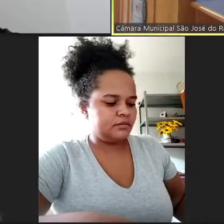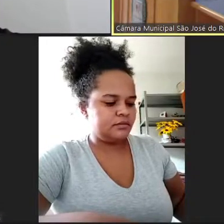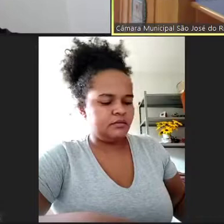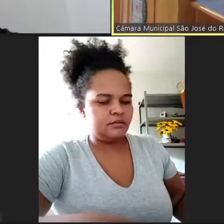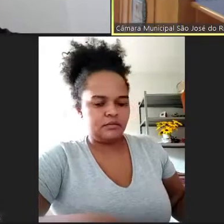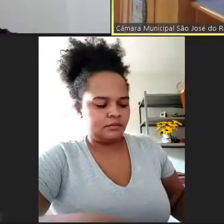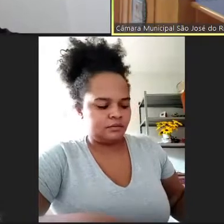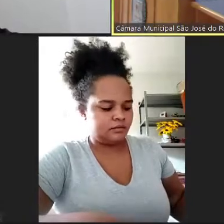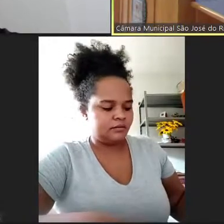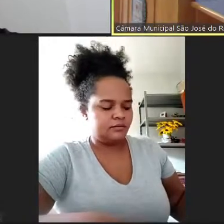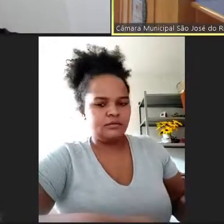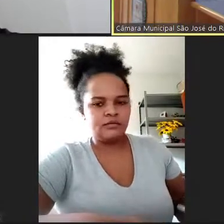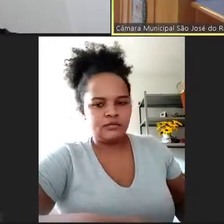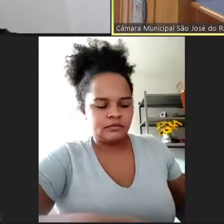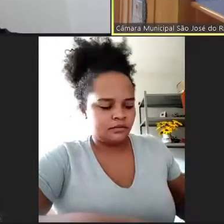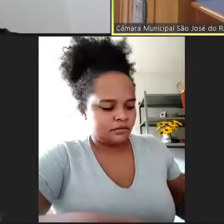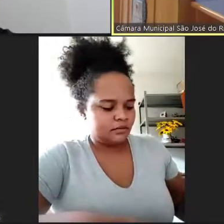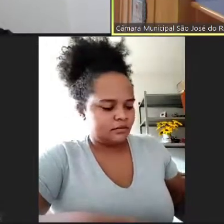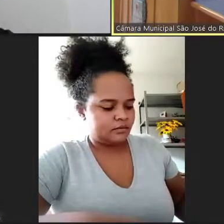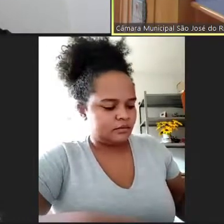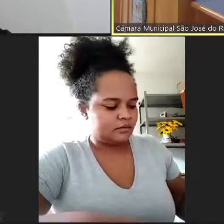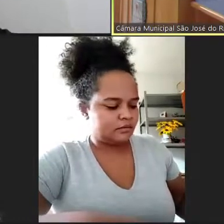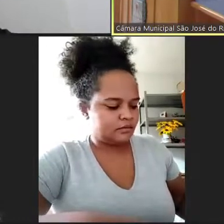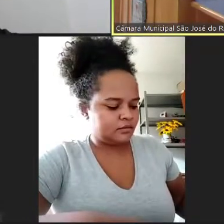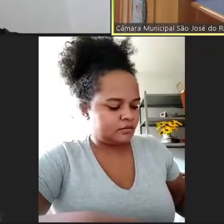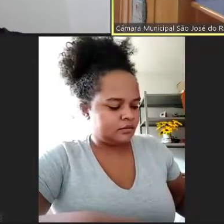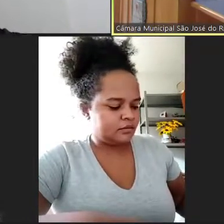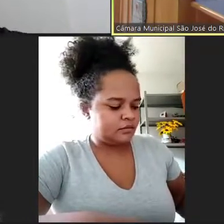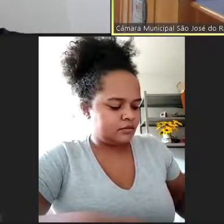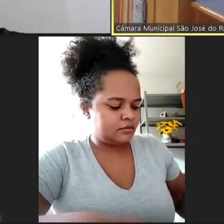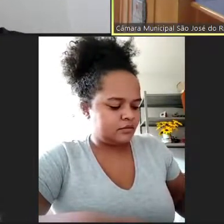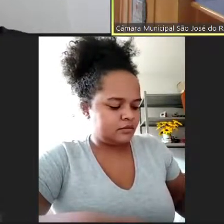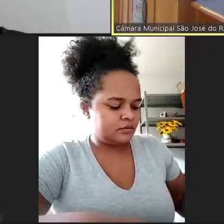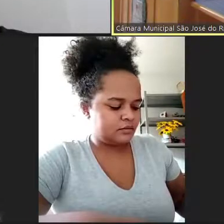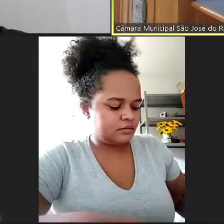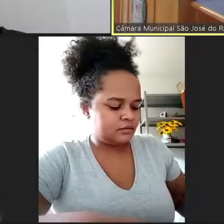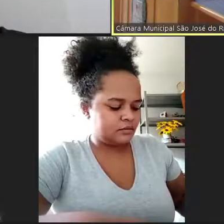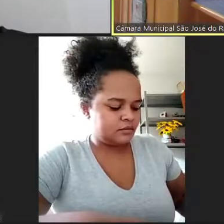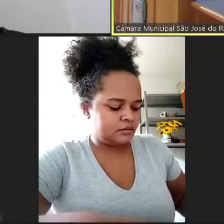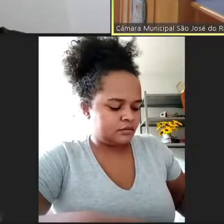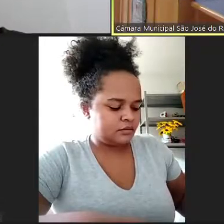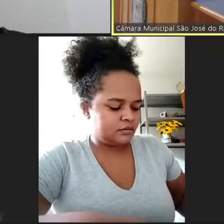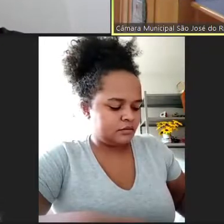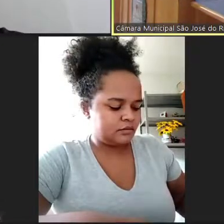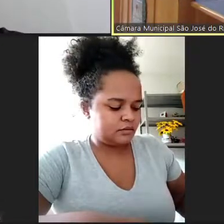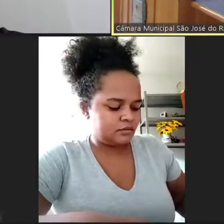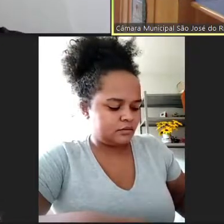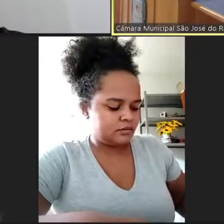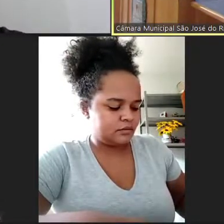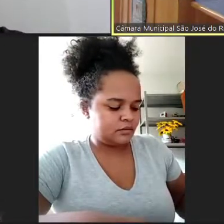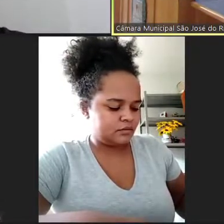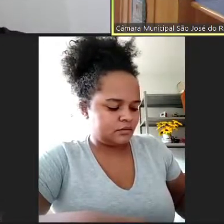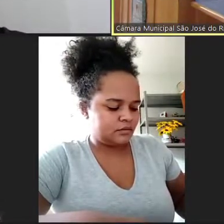-buraco. Indicação 512, do vereador professor Rafael Cossian, sugere ao Executivo a realização de limpeza e